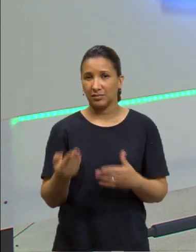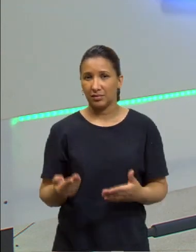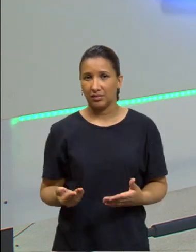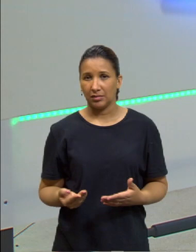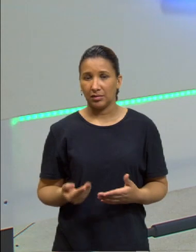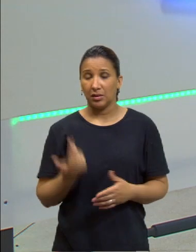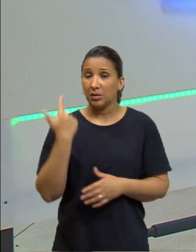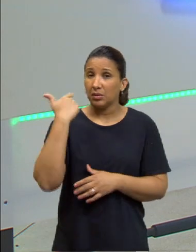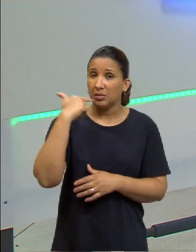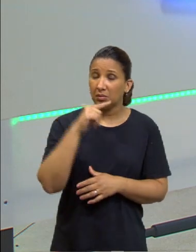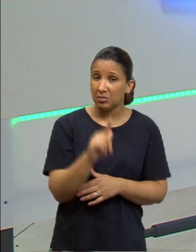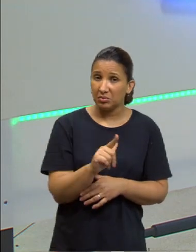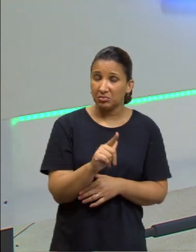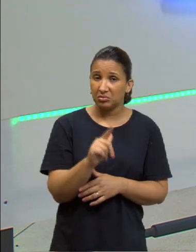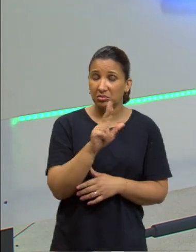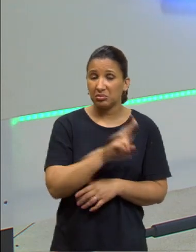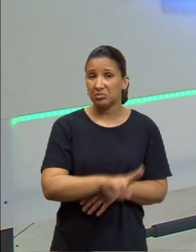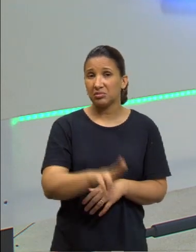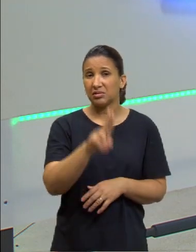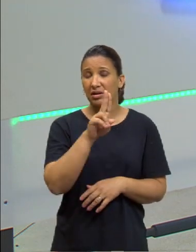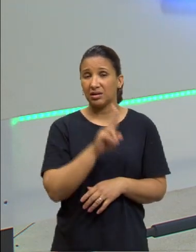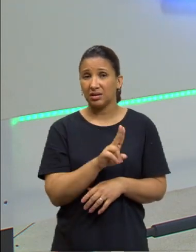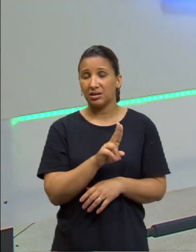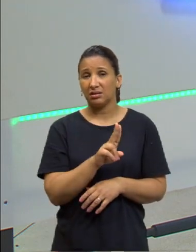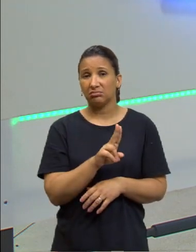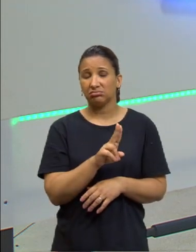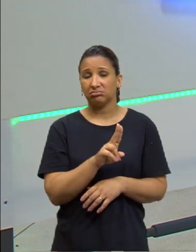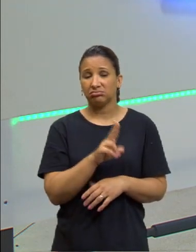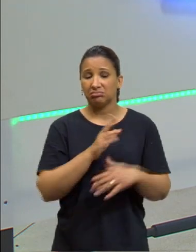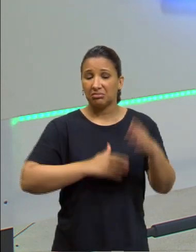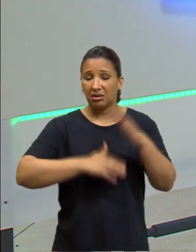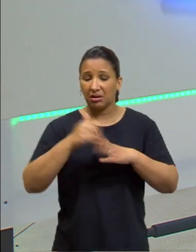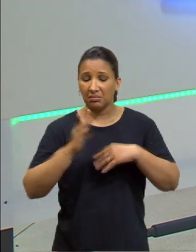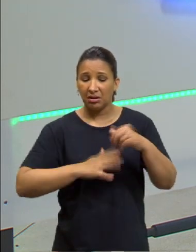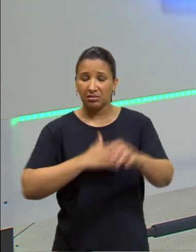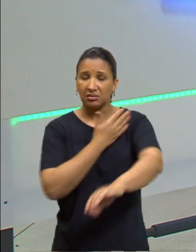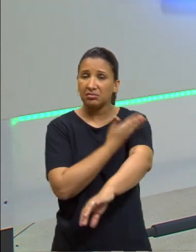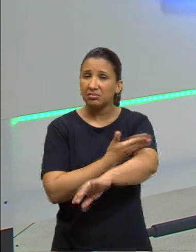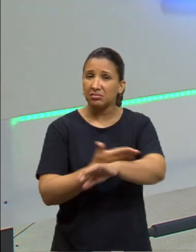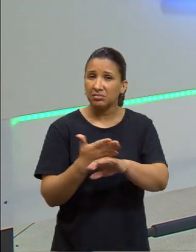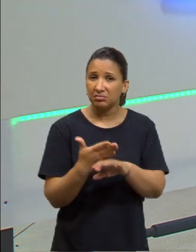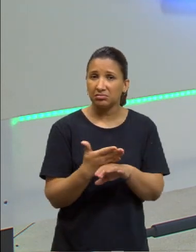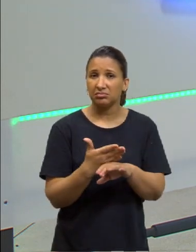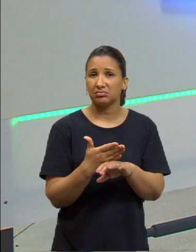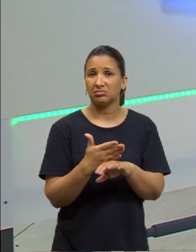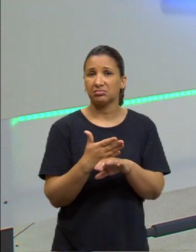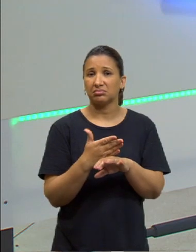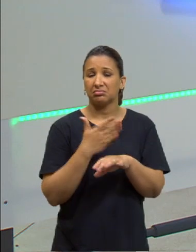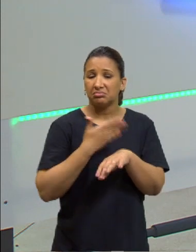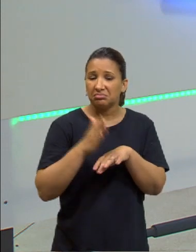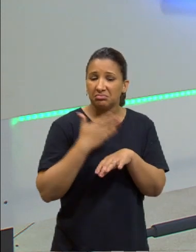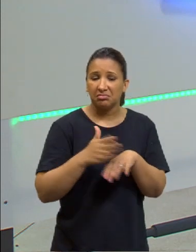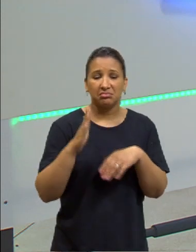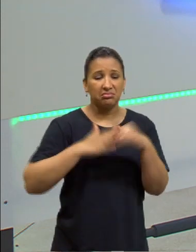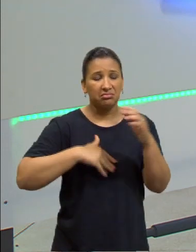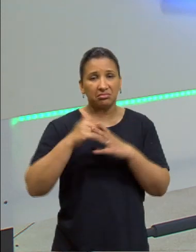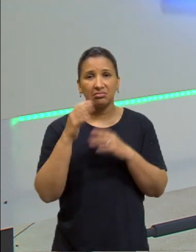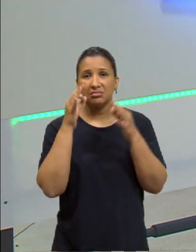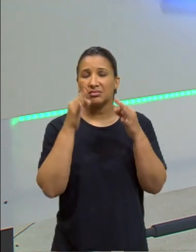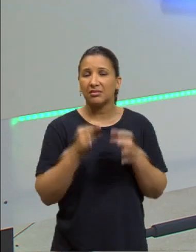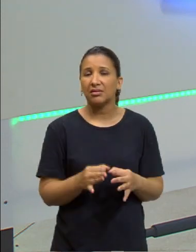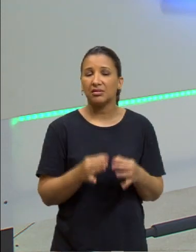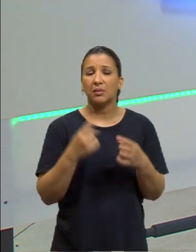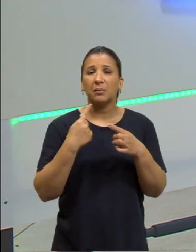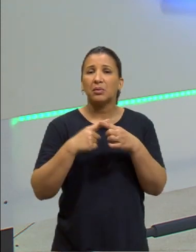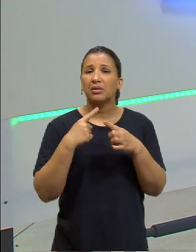Os demais agiriam pelo hábito, prática constante de ações, ou seja, agir corretamente seria